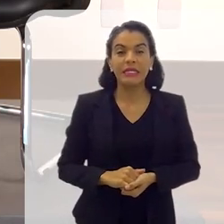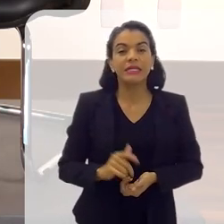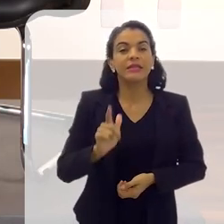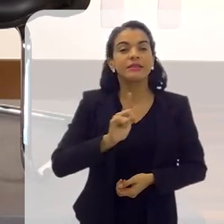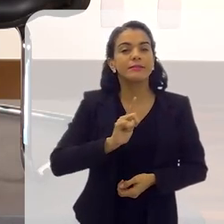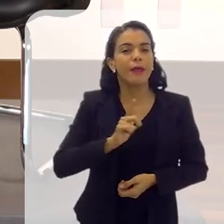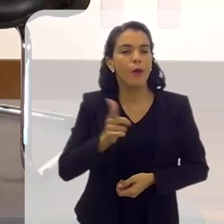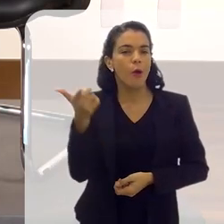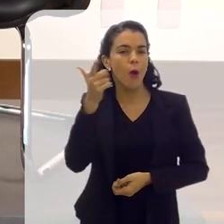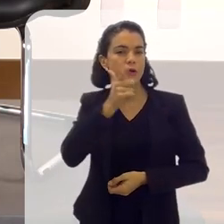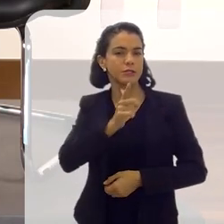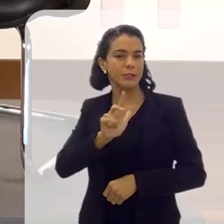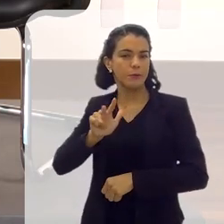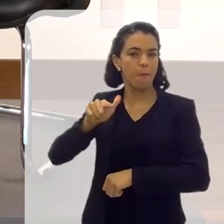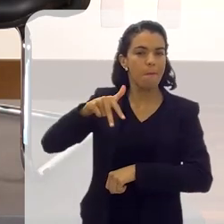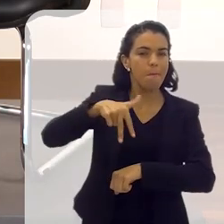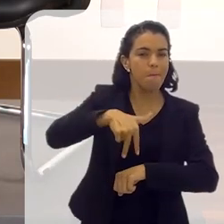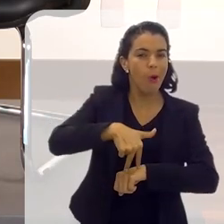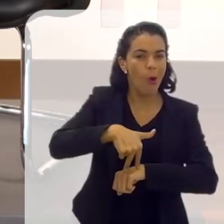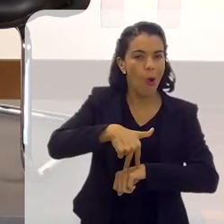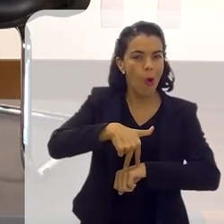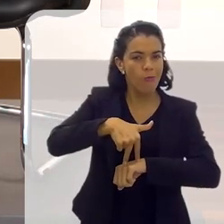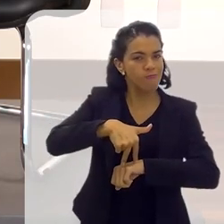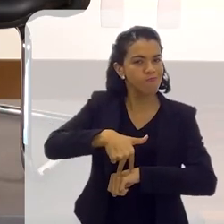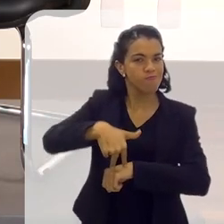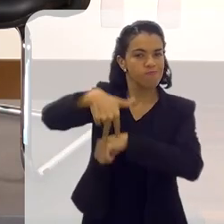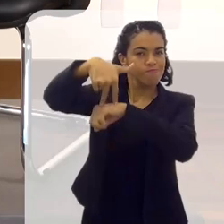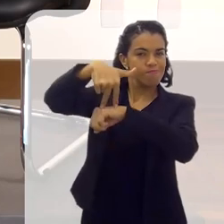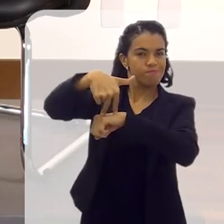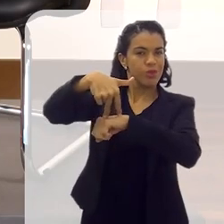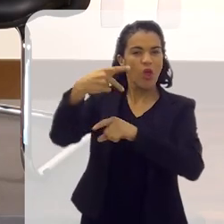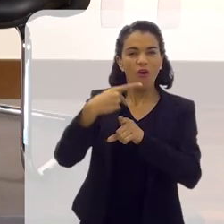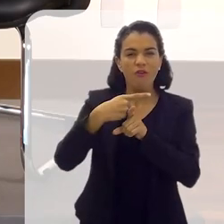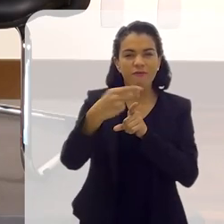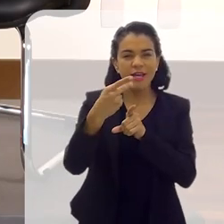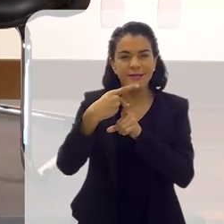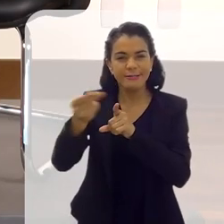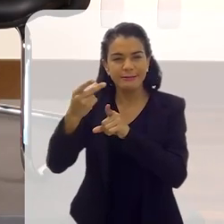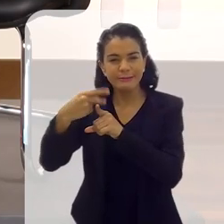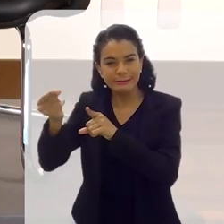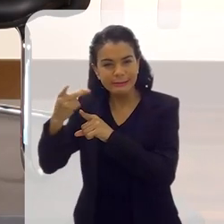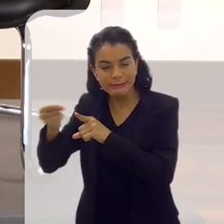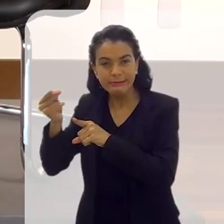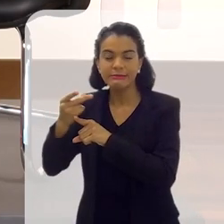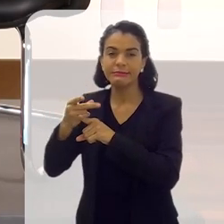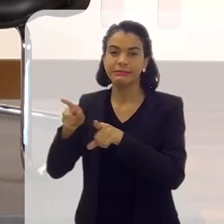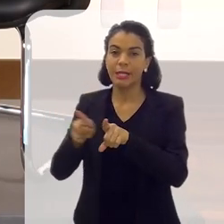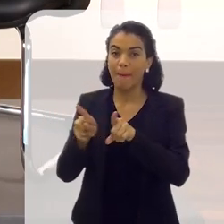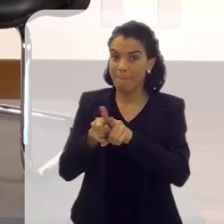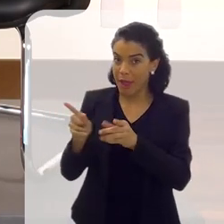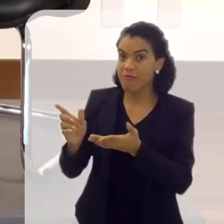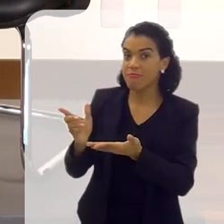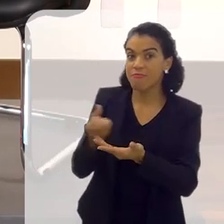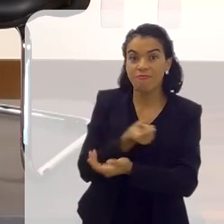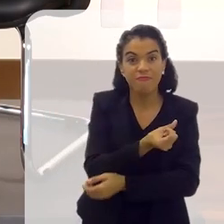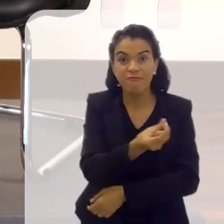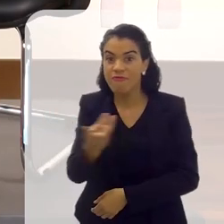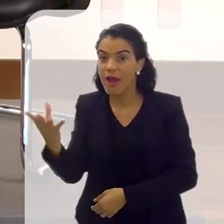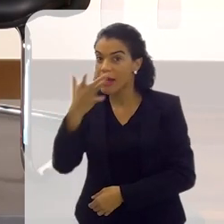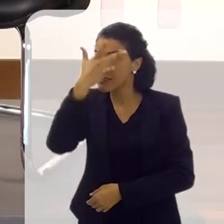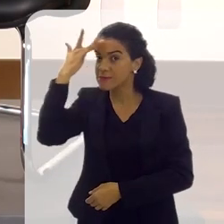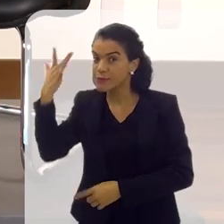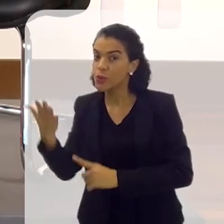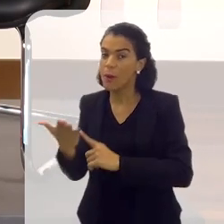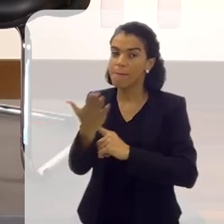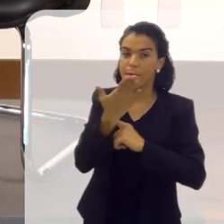E ter chegado onde eu cheguei, ter conquistado o que eu conquistei, ter sido ajudada por